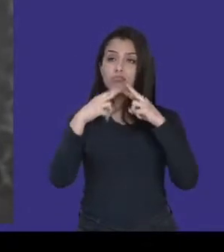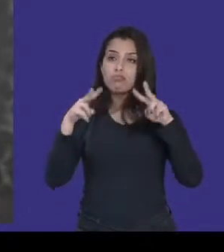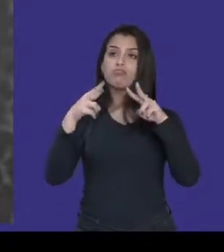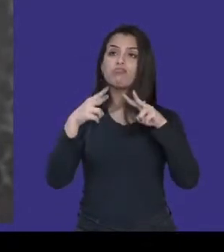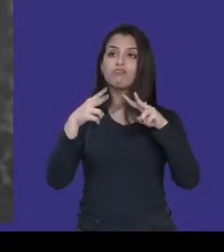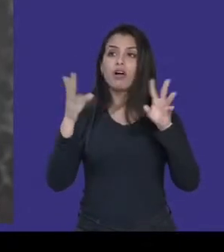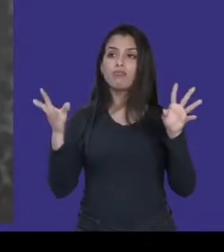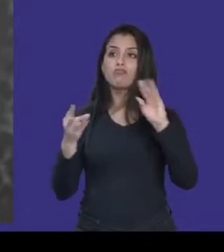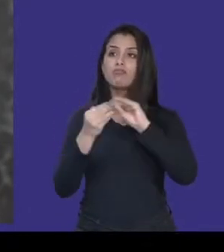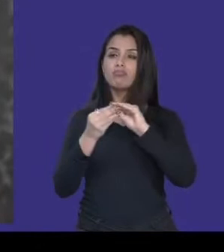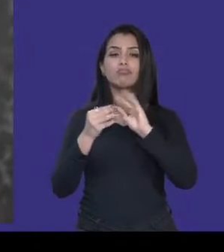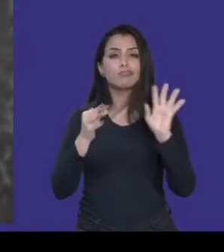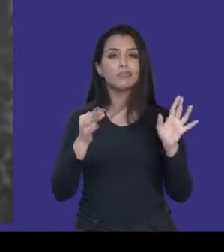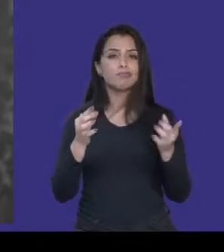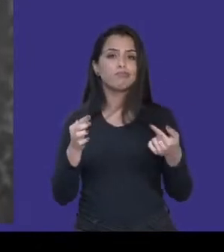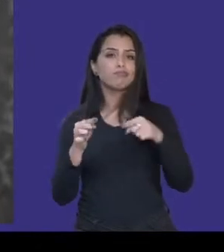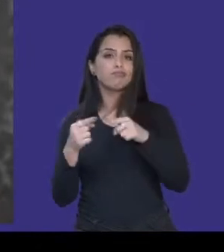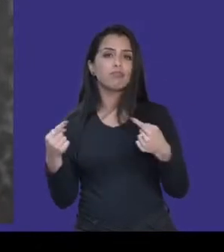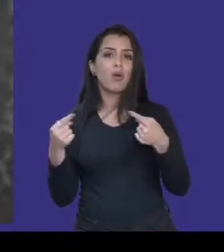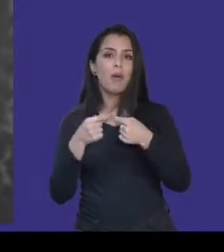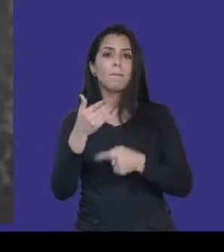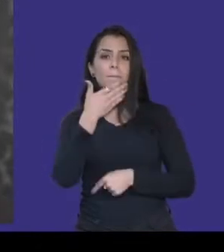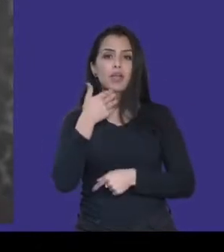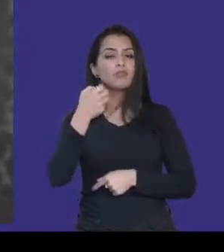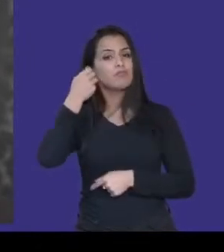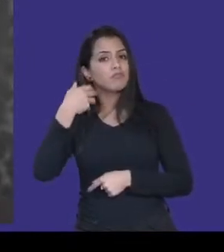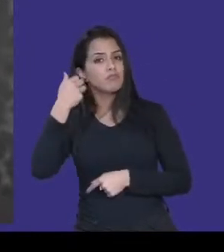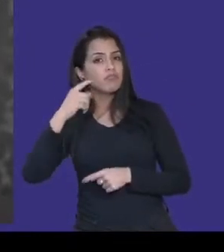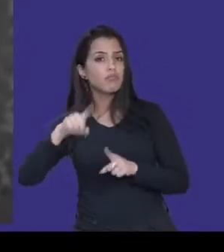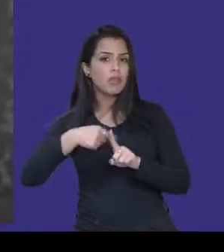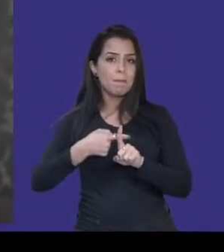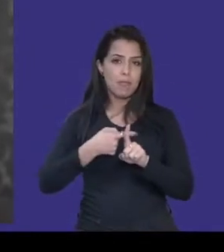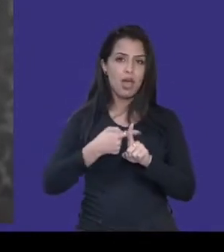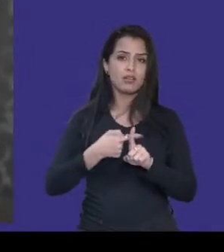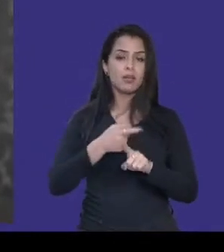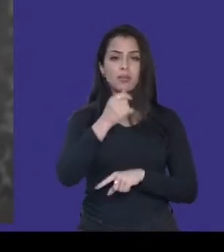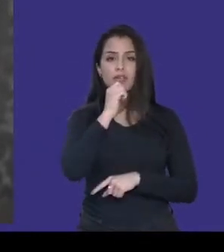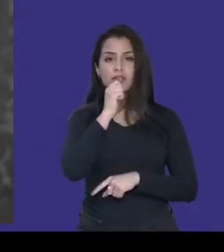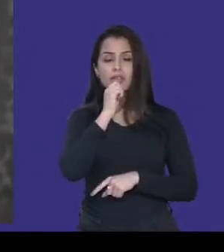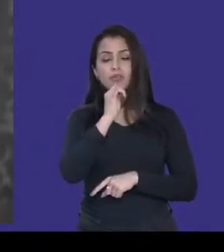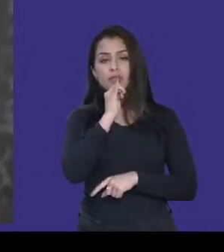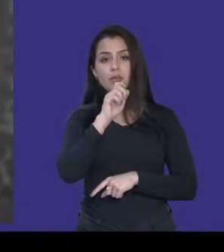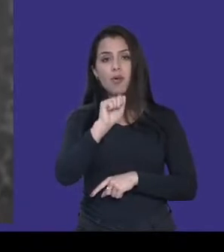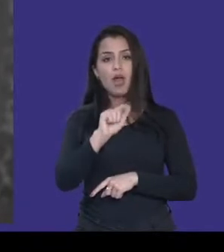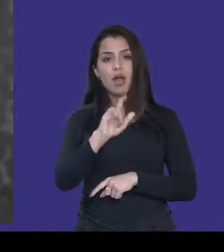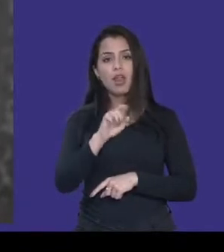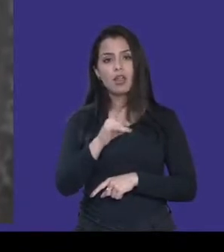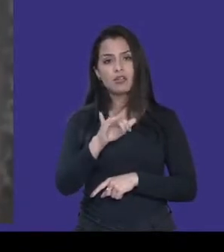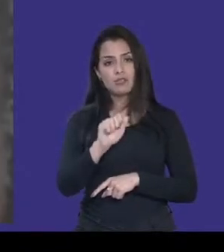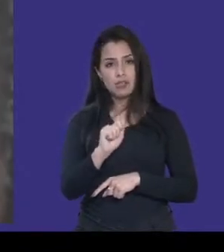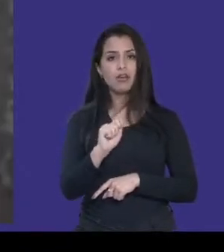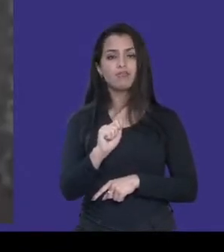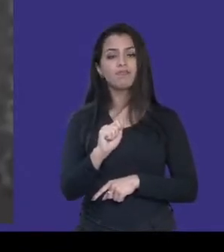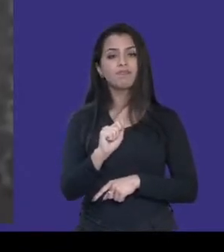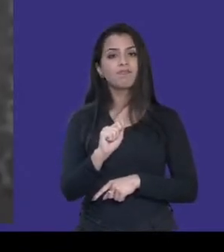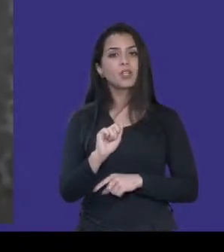Então, disponibilizar os podcasts com controle de voz também. Por exemplo, o Alexa. Fazendo esquema de programação compatível com